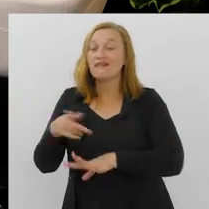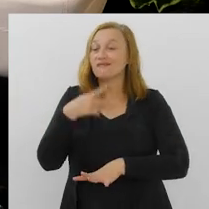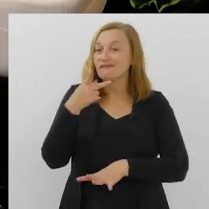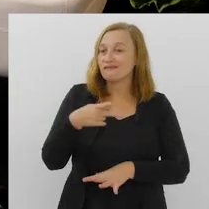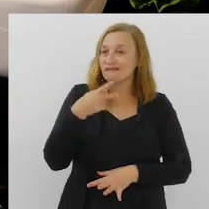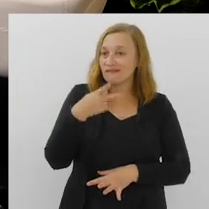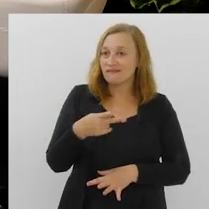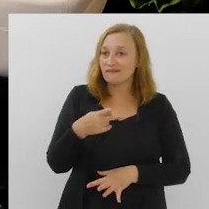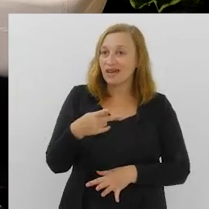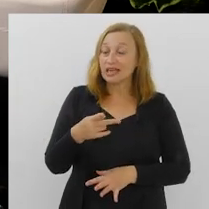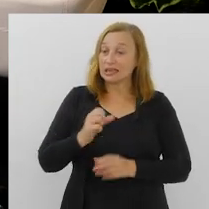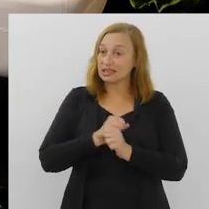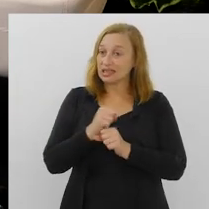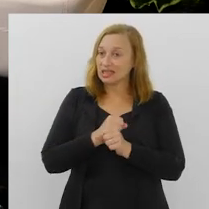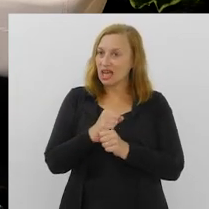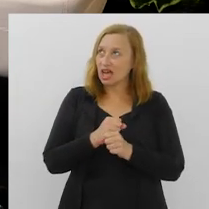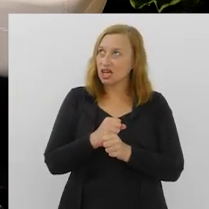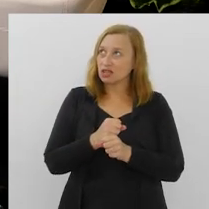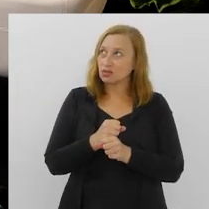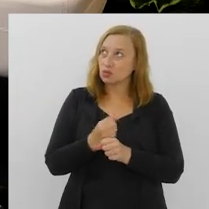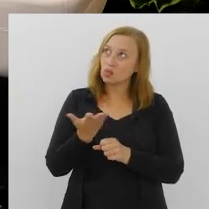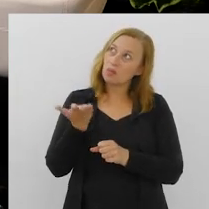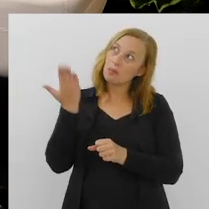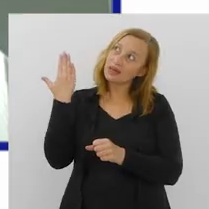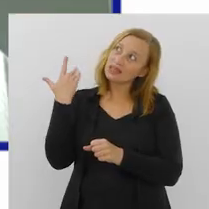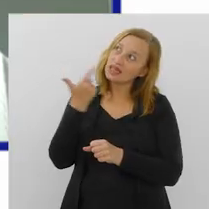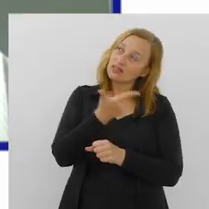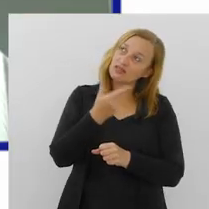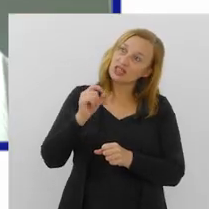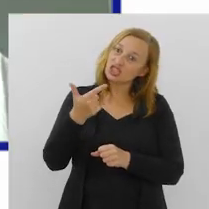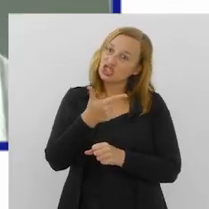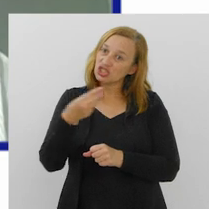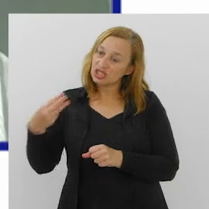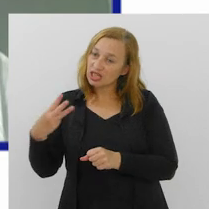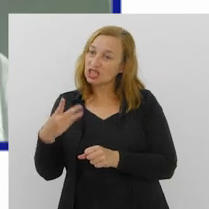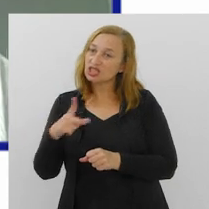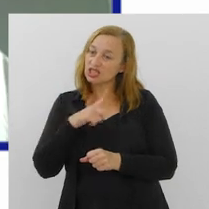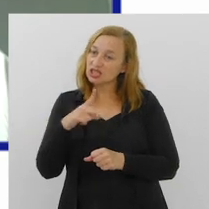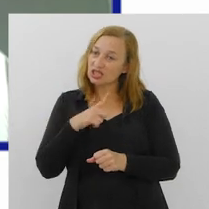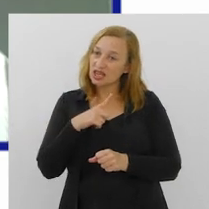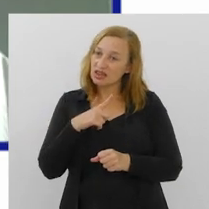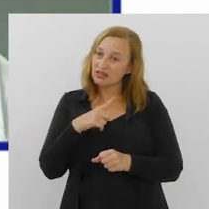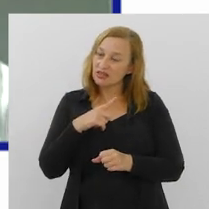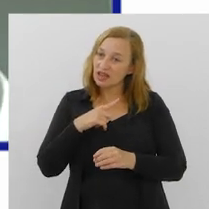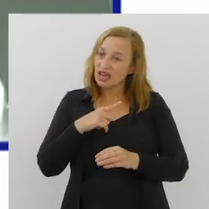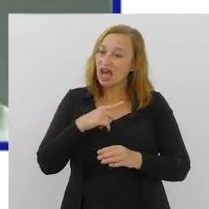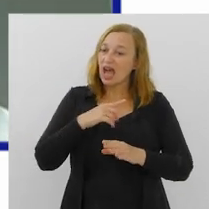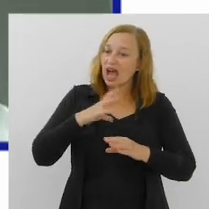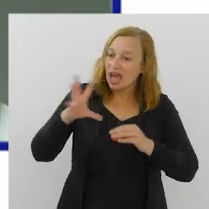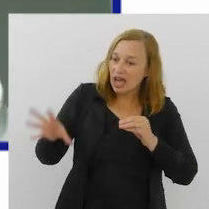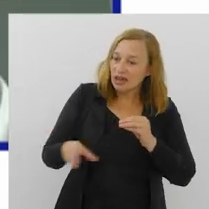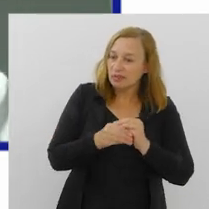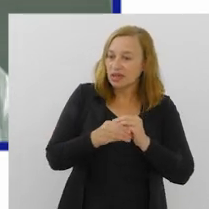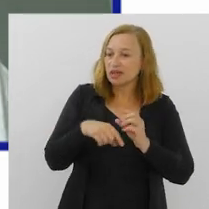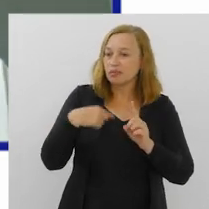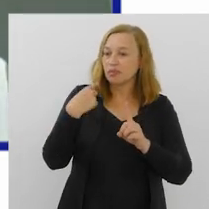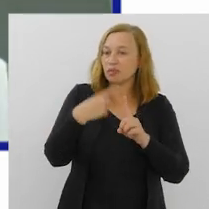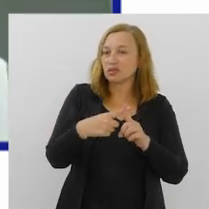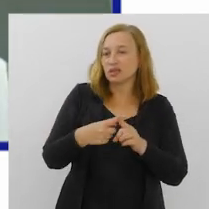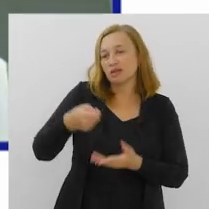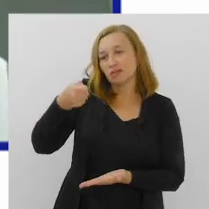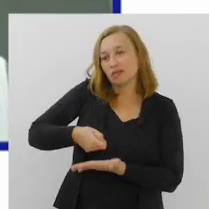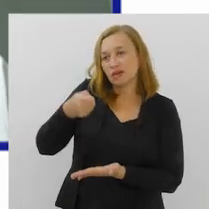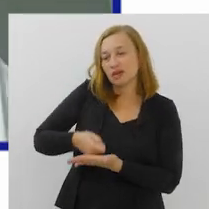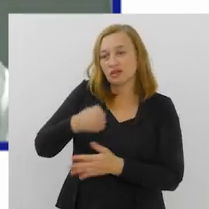Agradecer a todos que nos assistem. Falar que, nesse ano, ano passado, em 2023, teve a questão da emenda